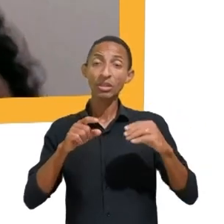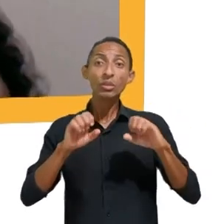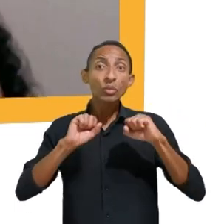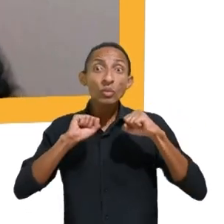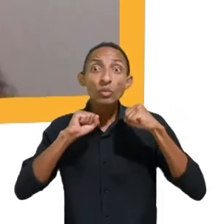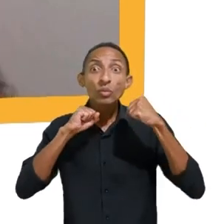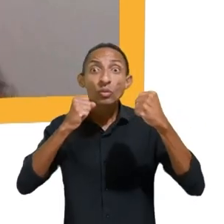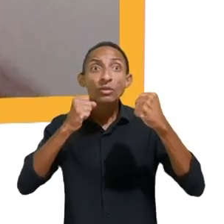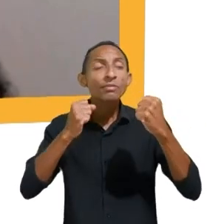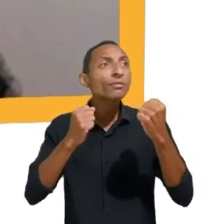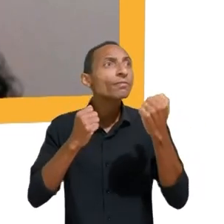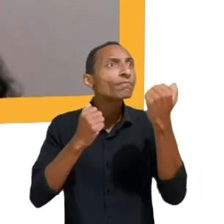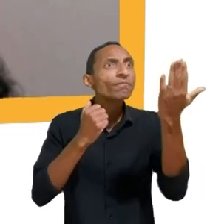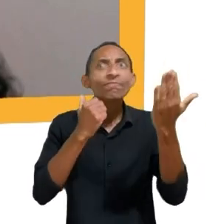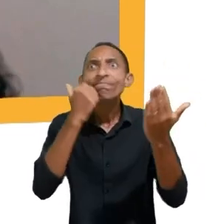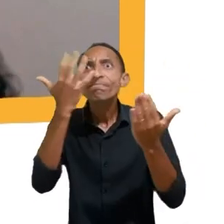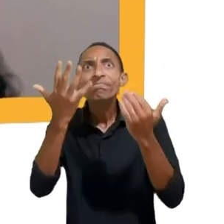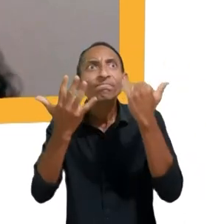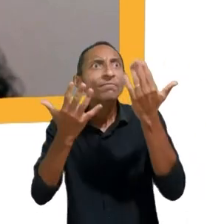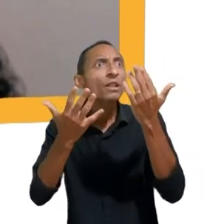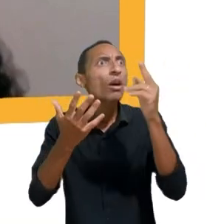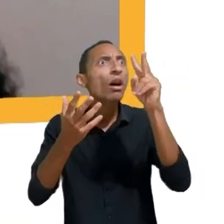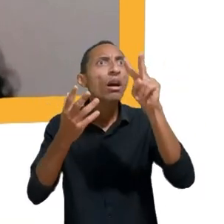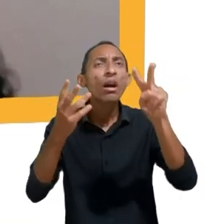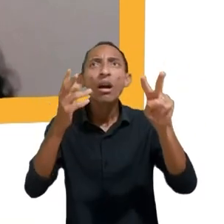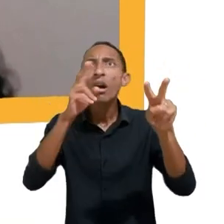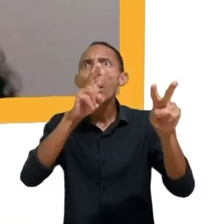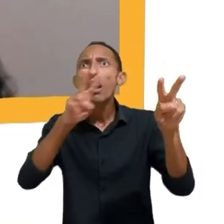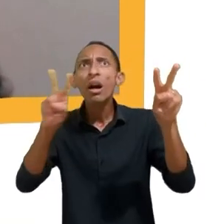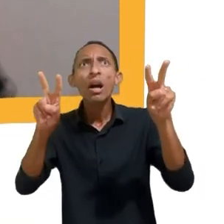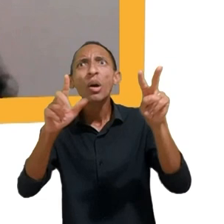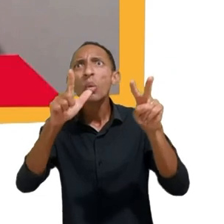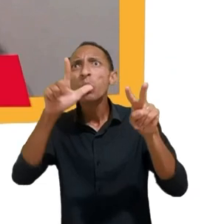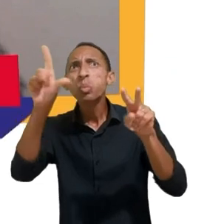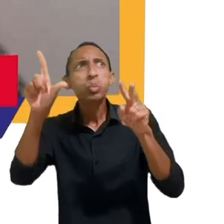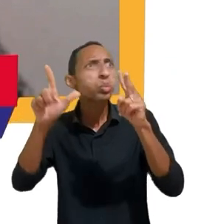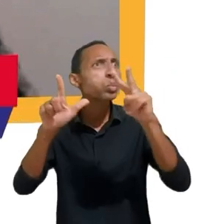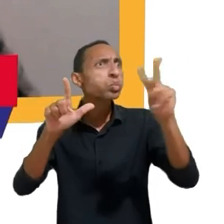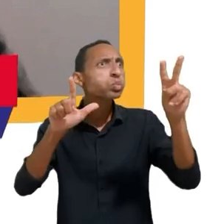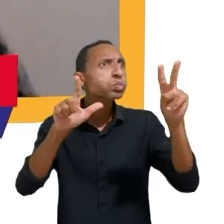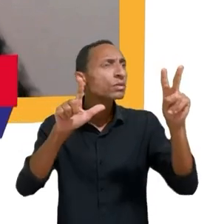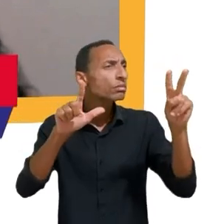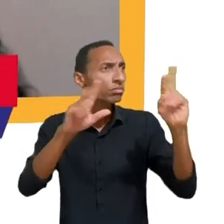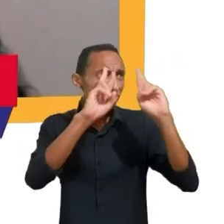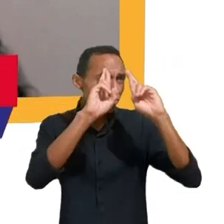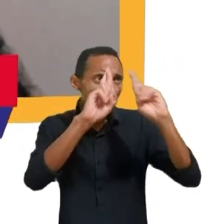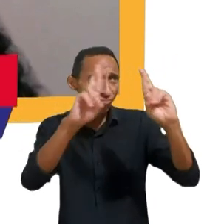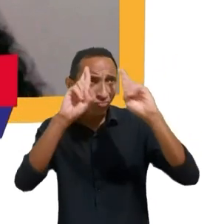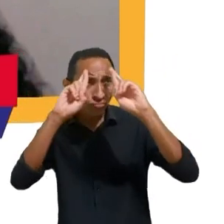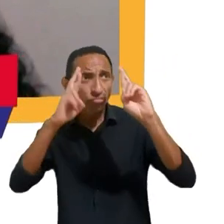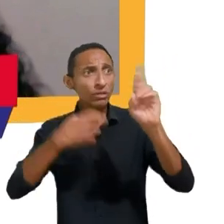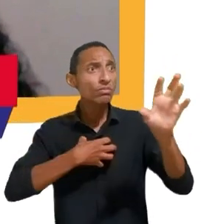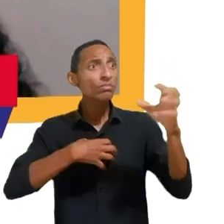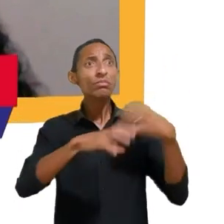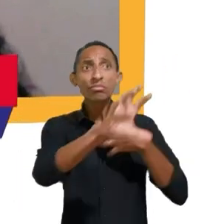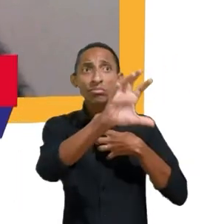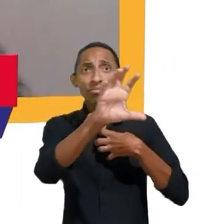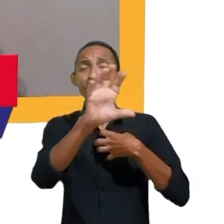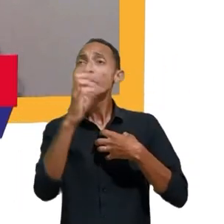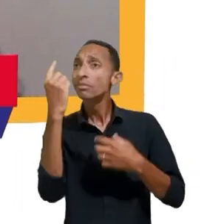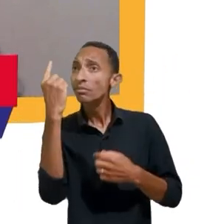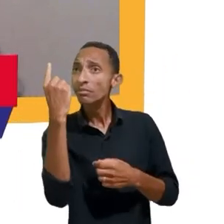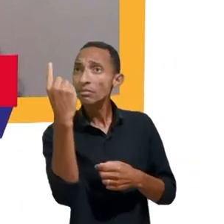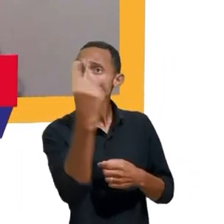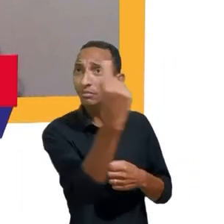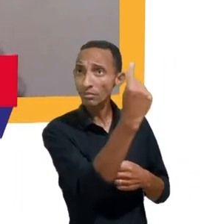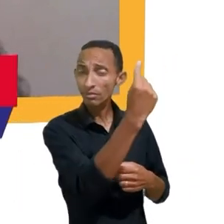realidades para que assim elas possam ter mais respeito e empatia com as outras pessoas e o projeto a gente